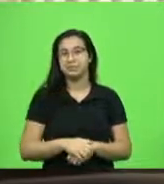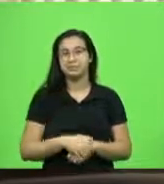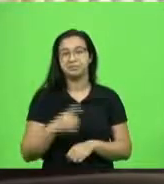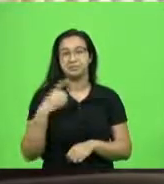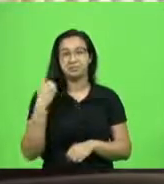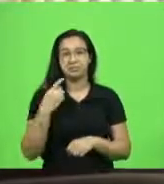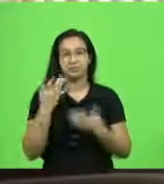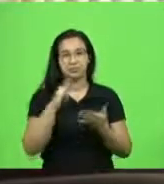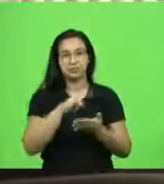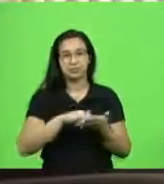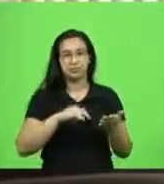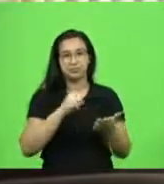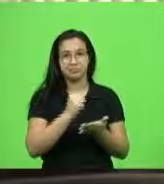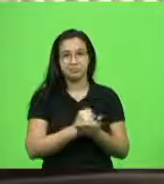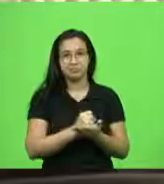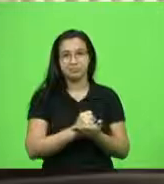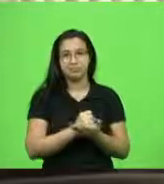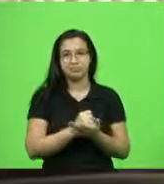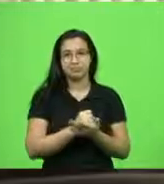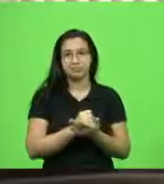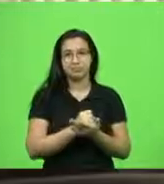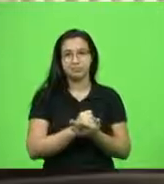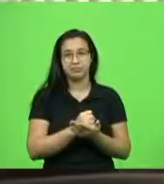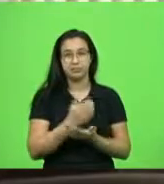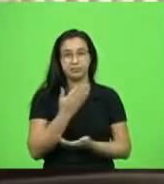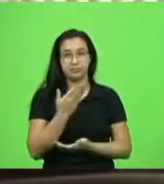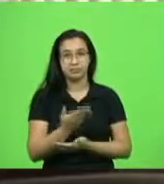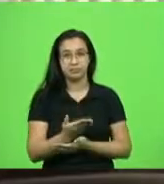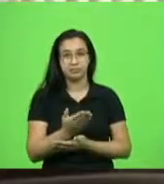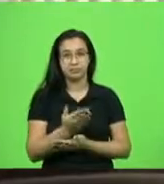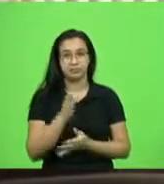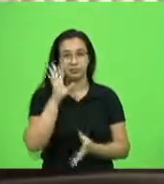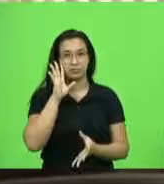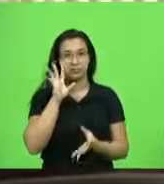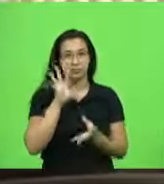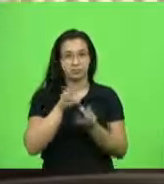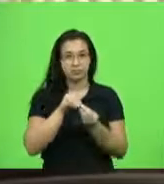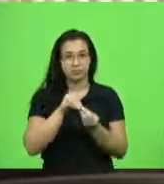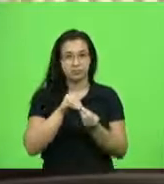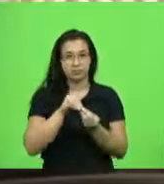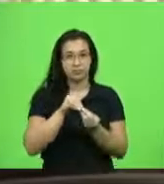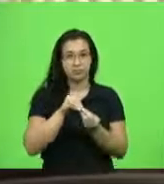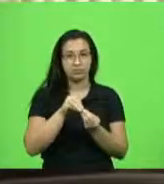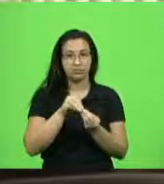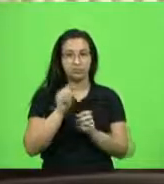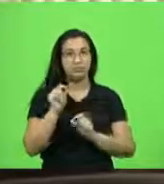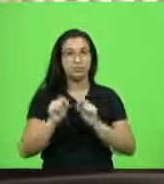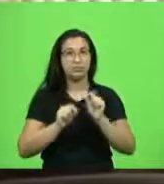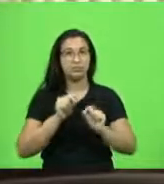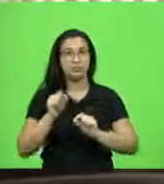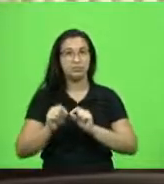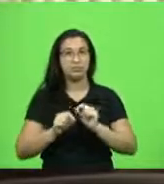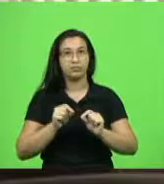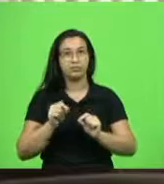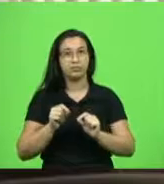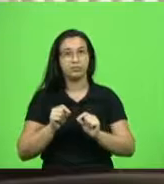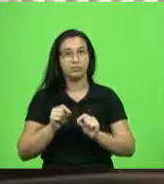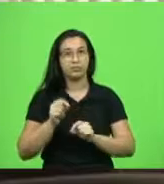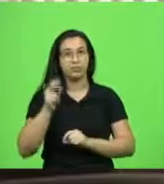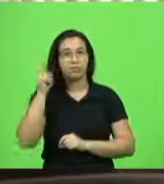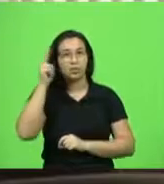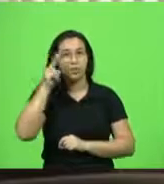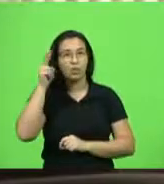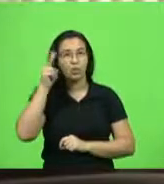esse documento, ele, para resumir, faz uma... um histórico